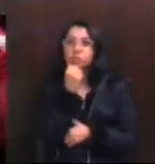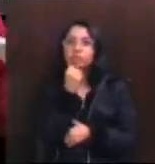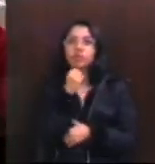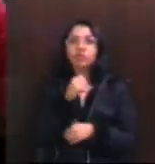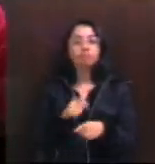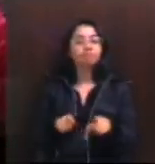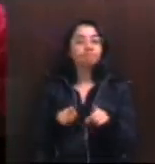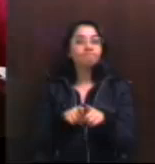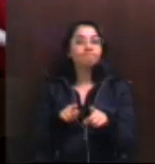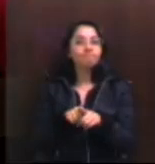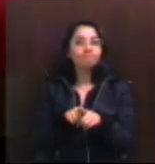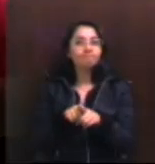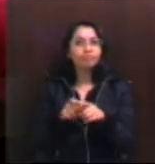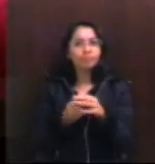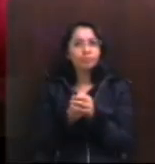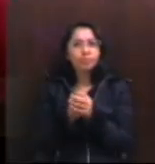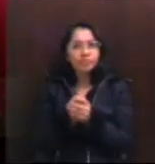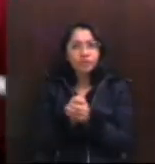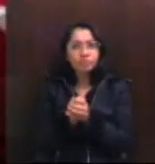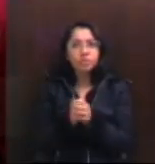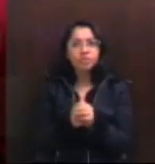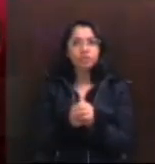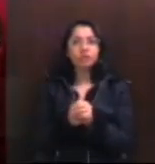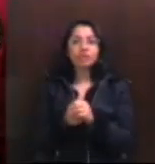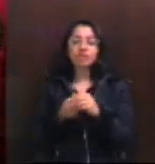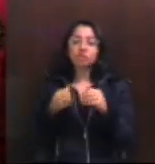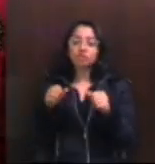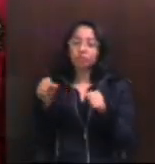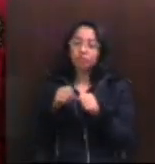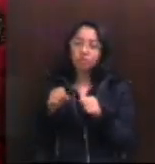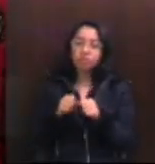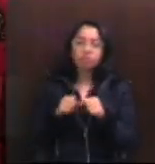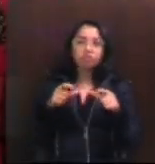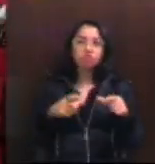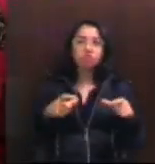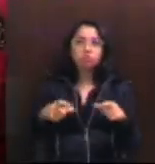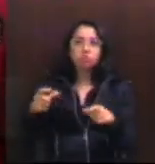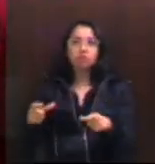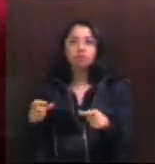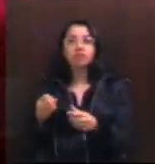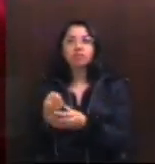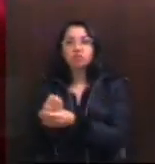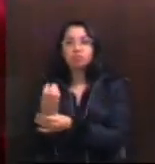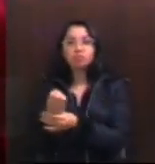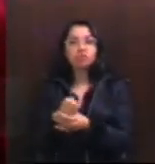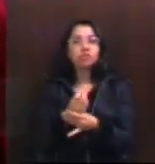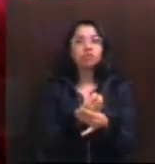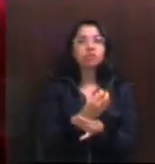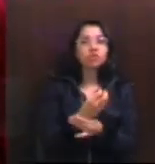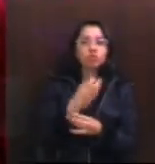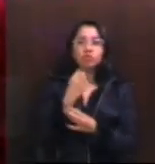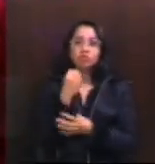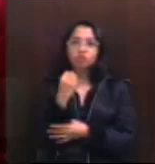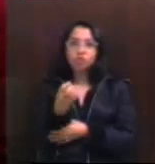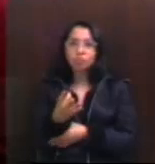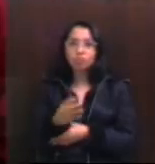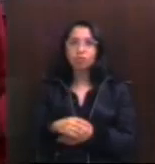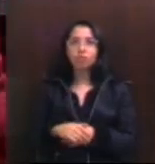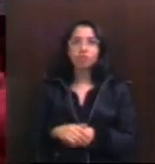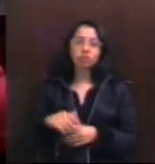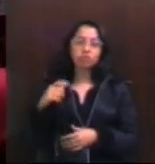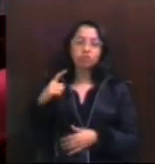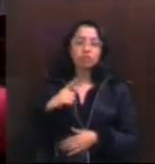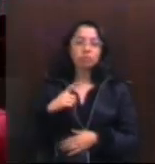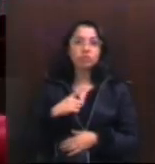por essa dificuldade, vêm e vão ocupando seu espaço, vão tomando seu espaço e vão nos enchendo de energia positiva. A gente tem